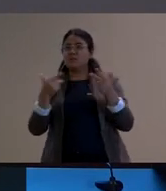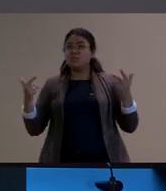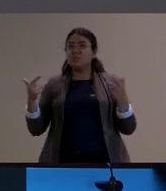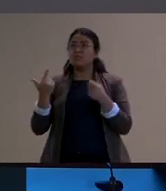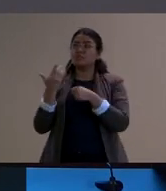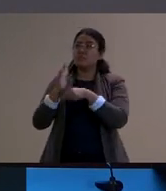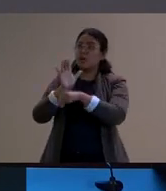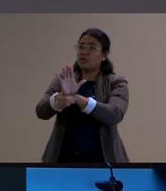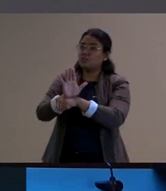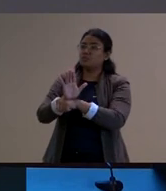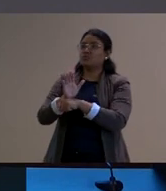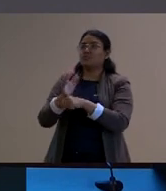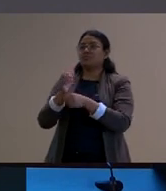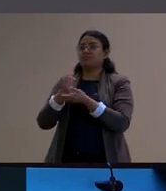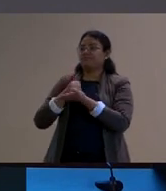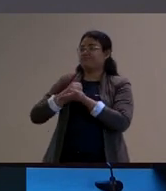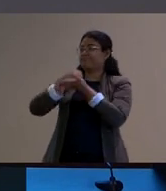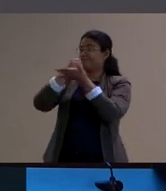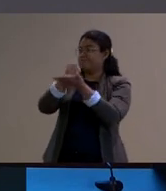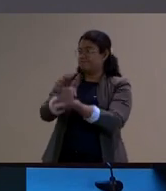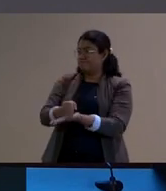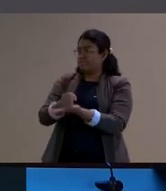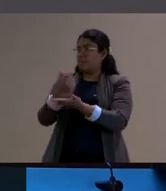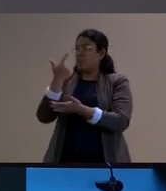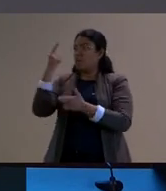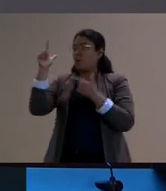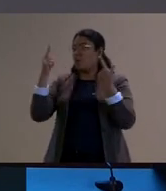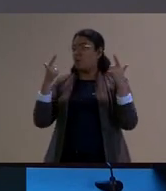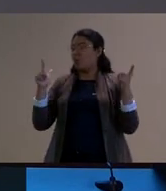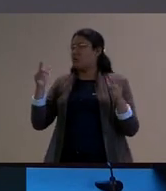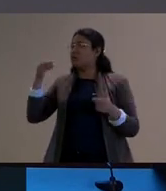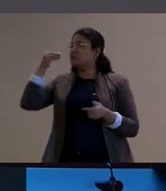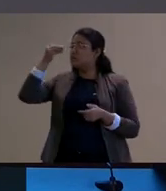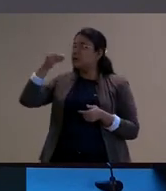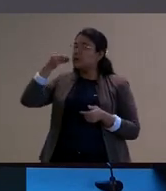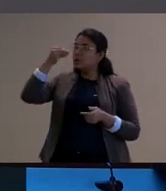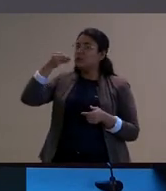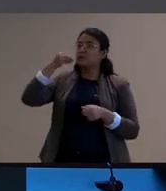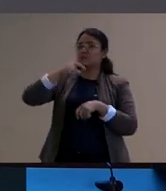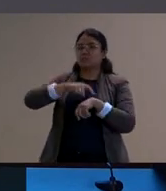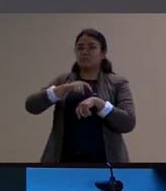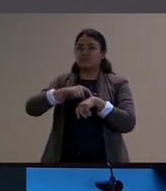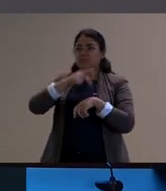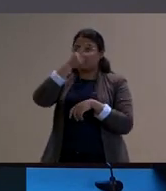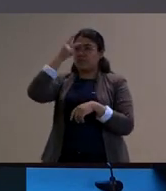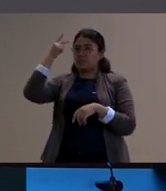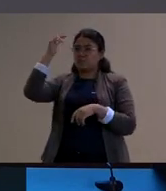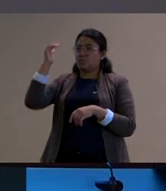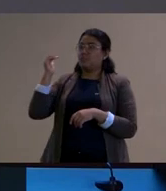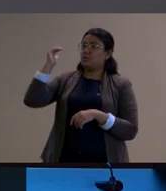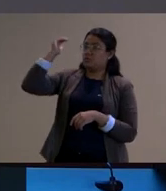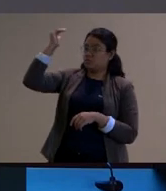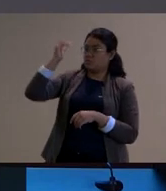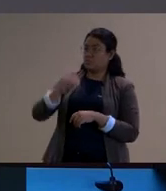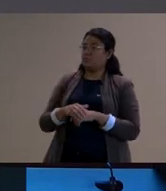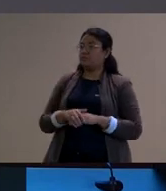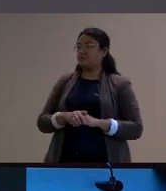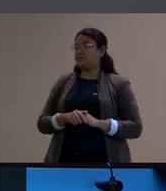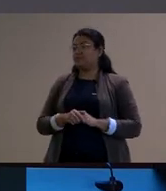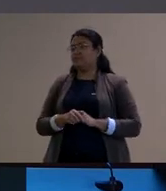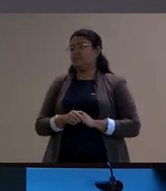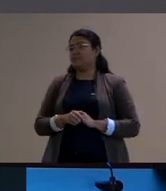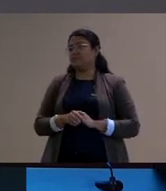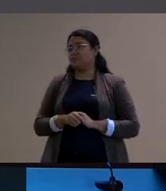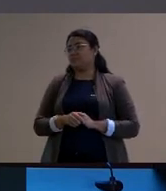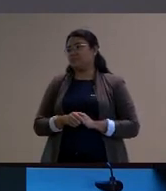ela também possa fazer outros tipos de experiência diferentes da que um adulto faria nesse espaço e